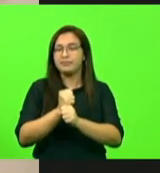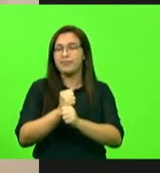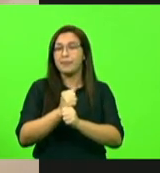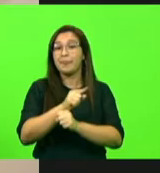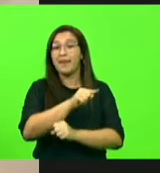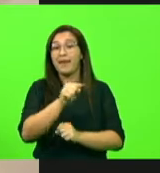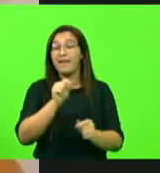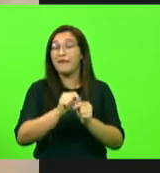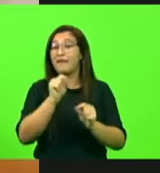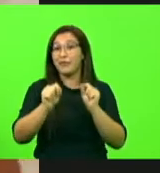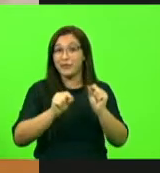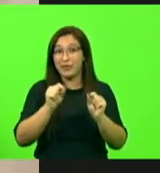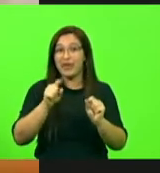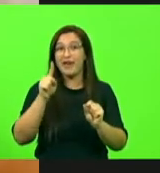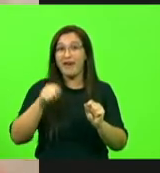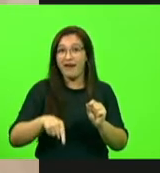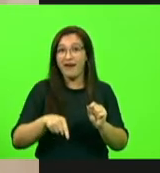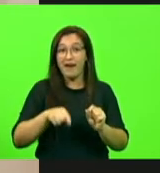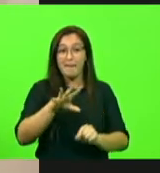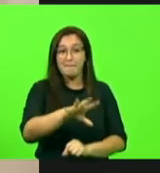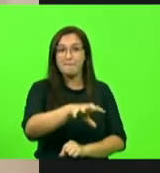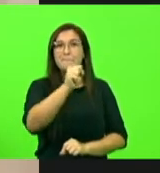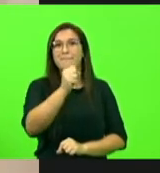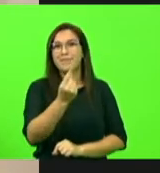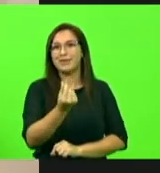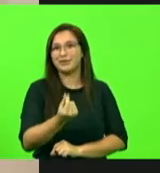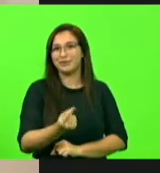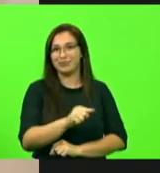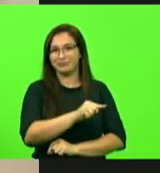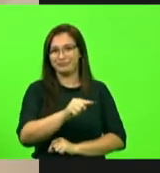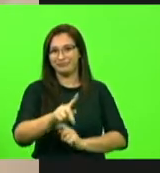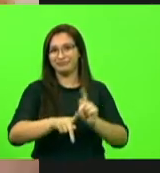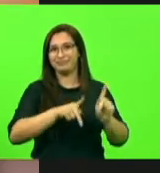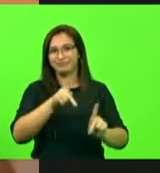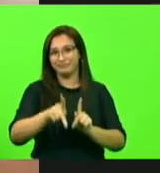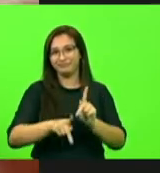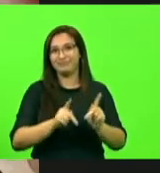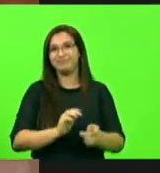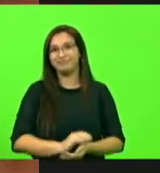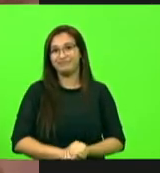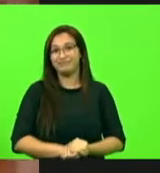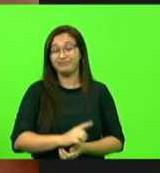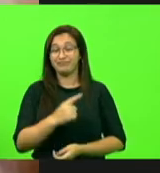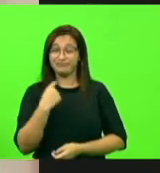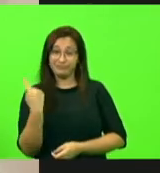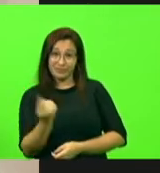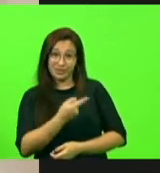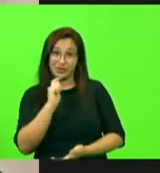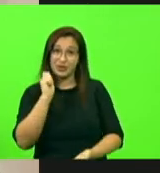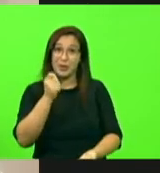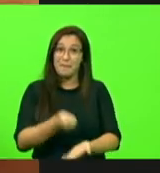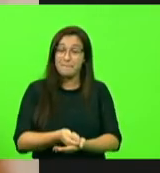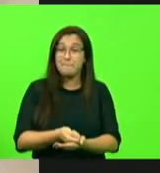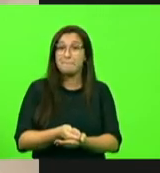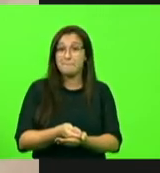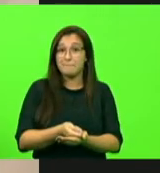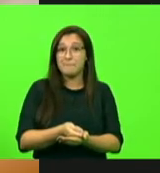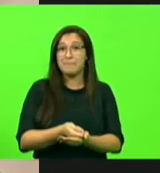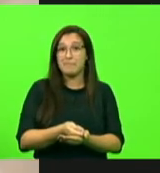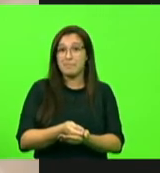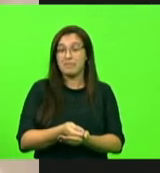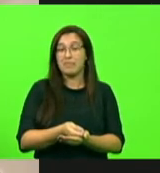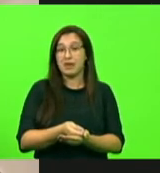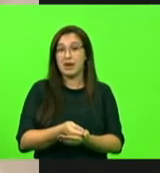bem é enfiar a mão no bolso do contribuinte. e nós vamos pagar rindo esses 130 milhões,